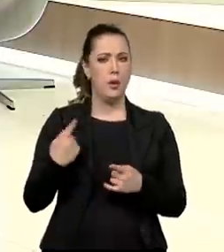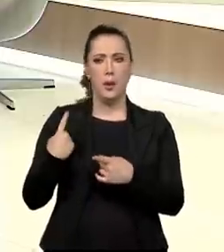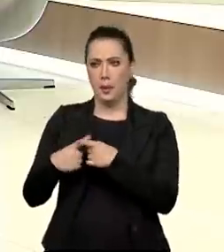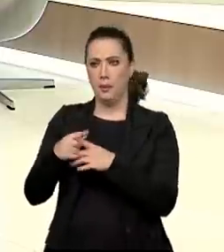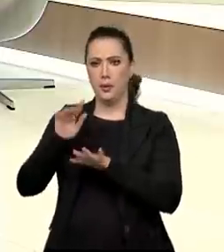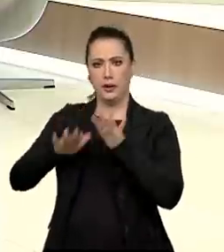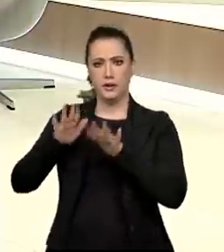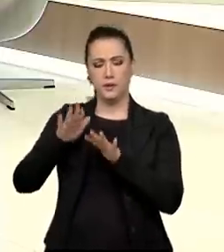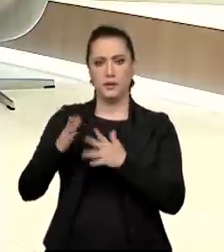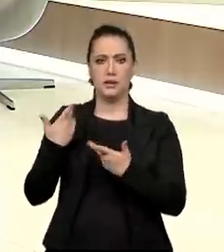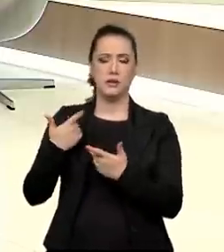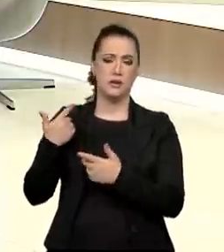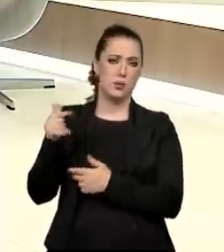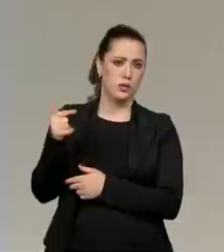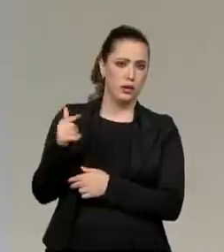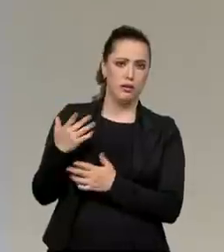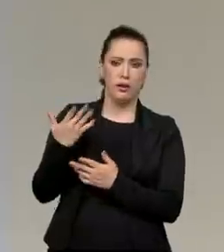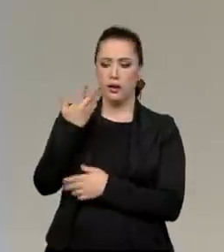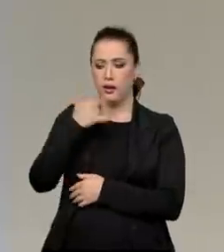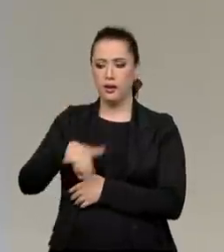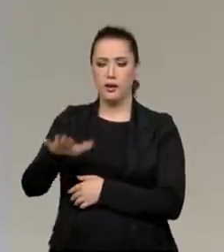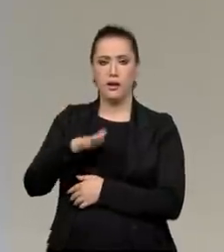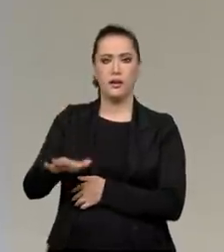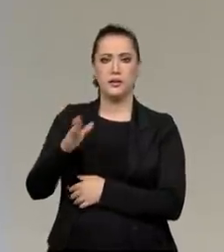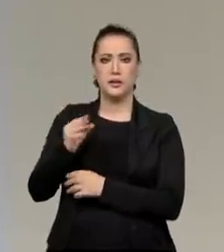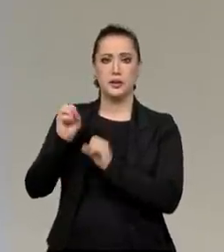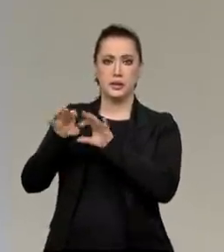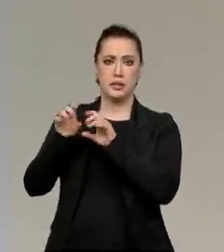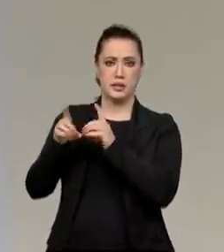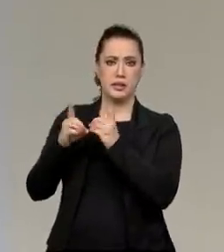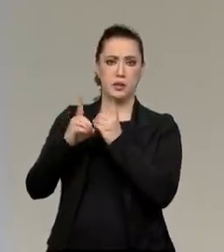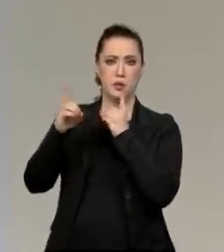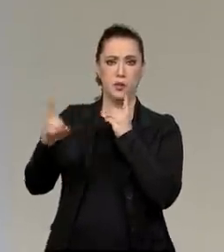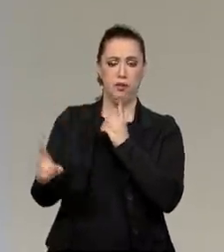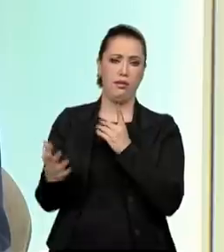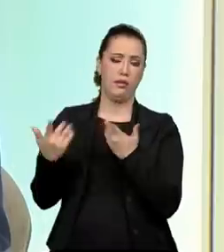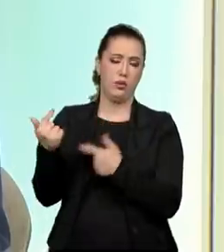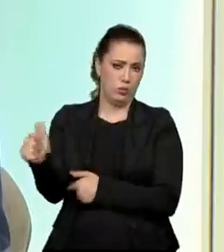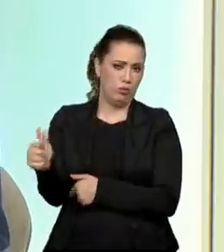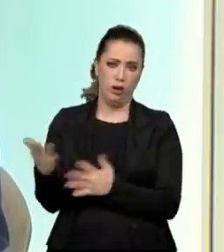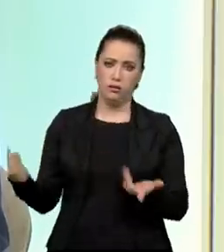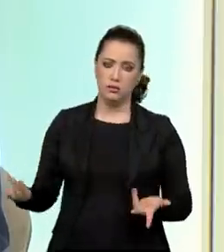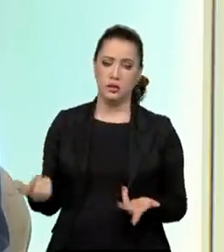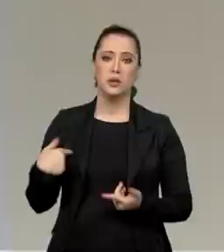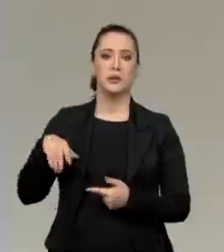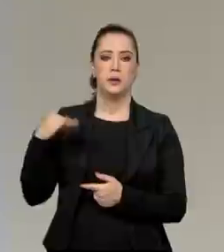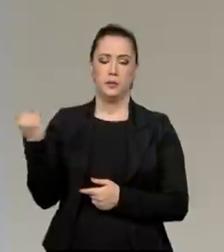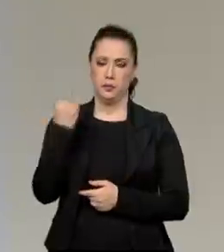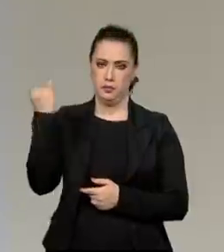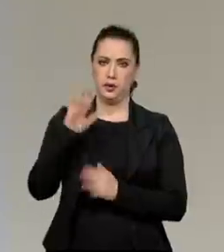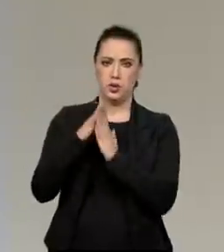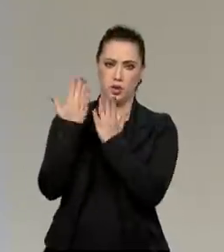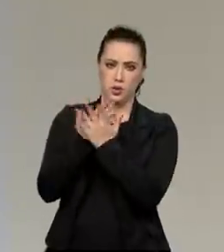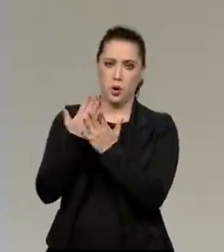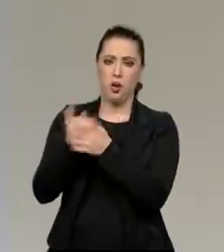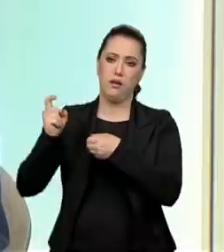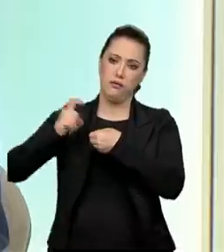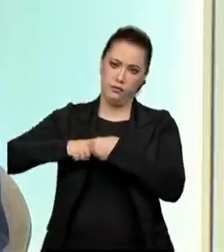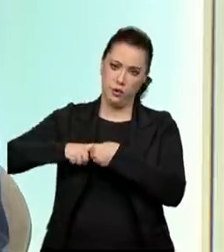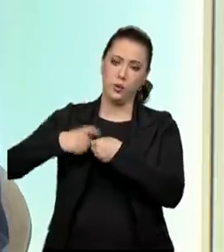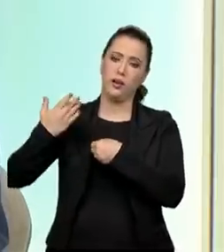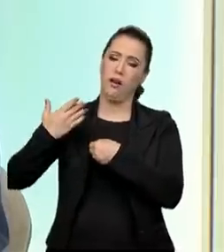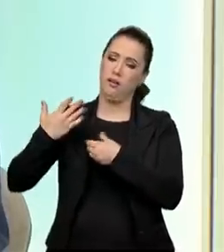crianças que tiveram acesso efetivo e eficiente às aulas remotas, né? Então, faz muito mais falta à escola do que a gente imagina, secretário?